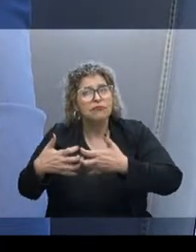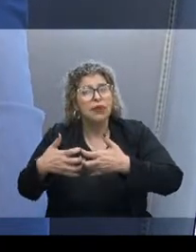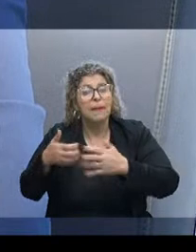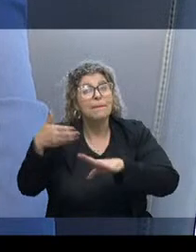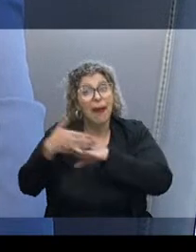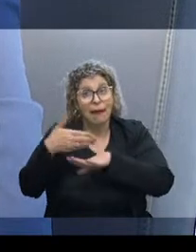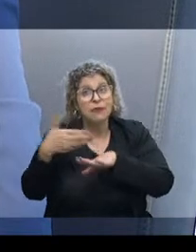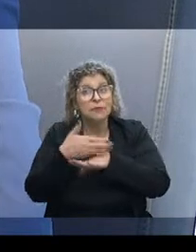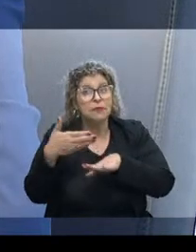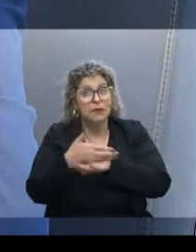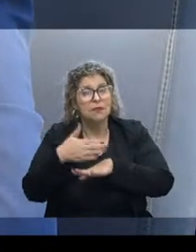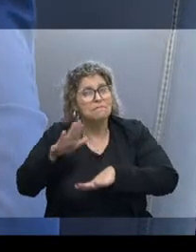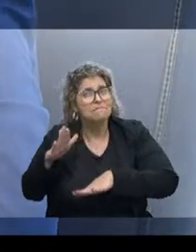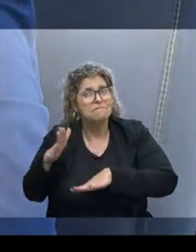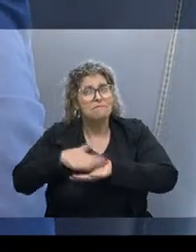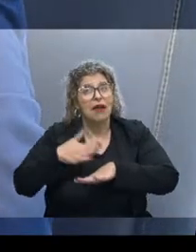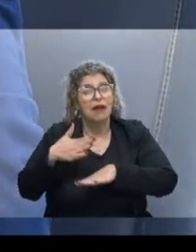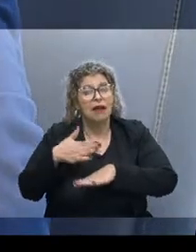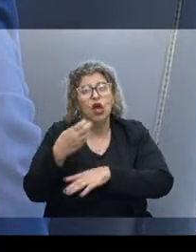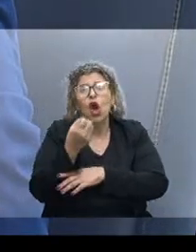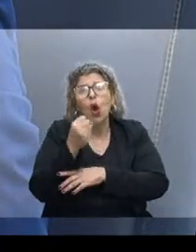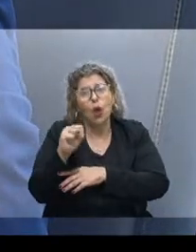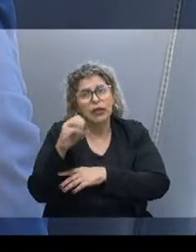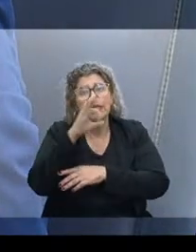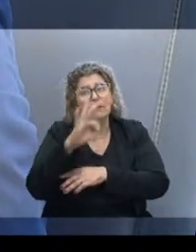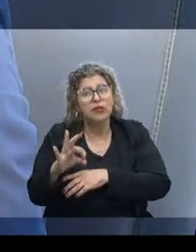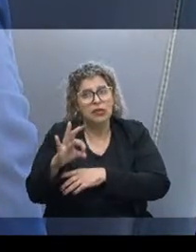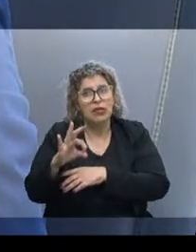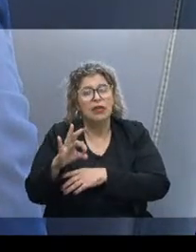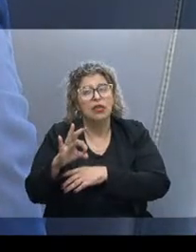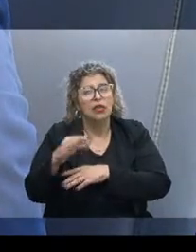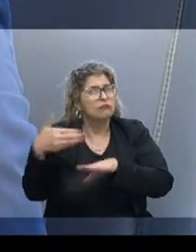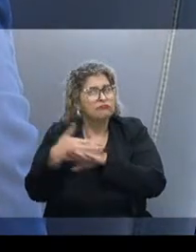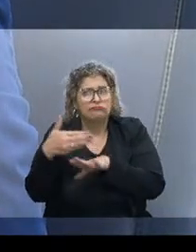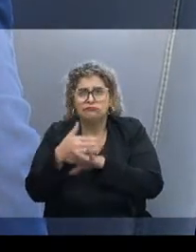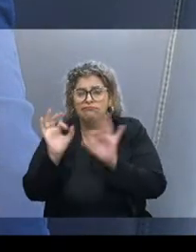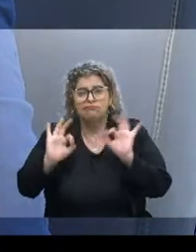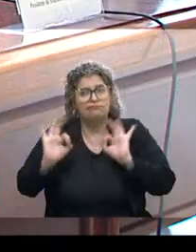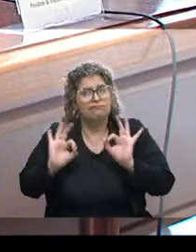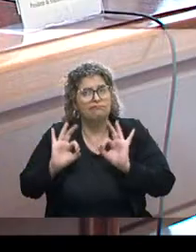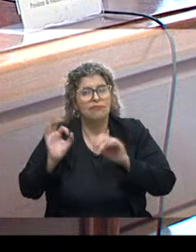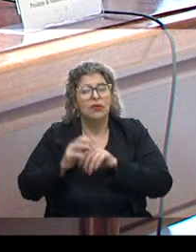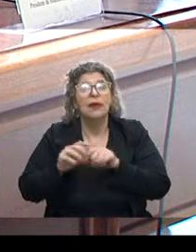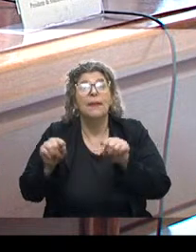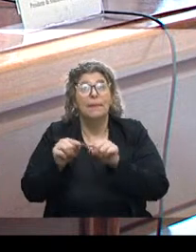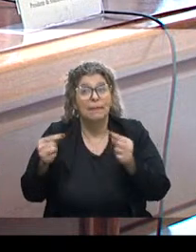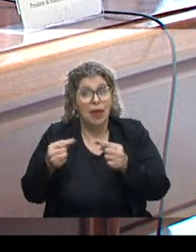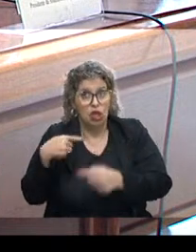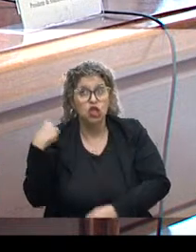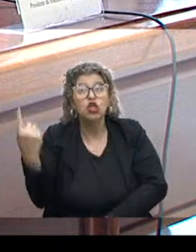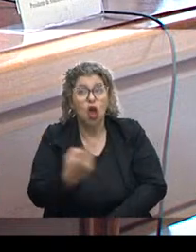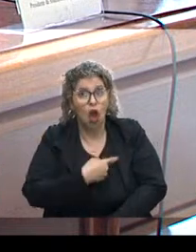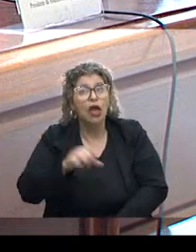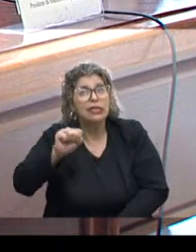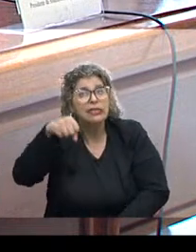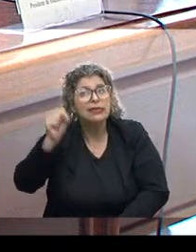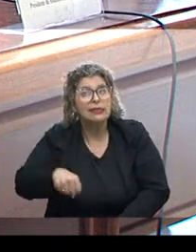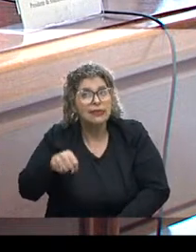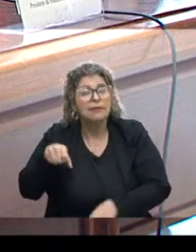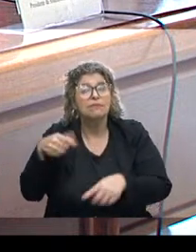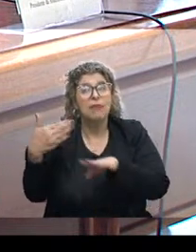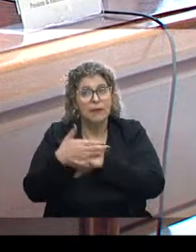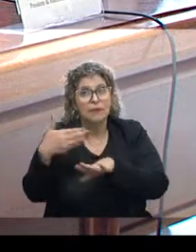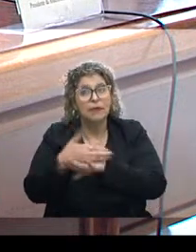participando mais. Talvez 80% das pessoas ainda não participam ativamente. Talvez nós tenhamos, sim, participar